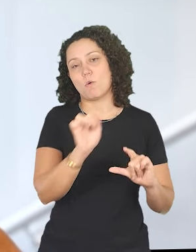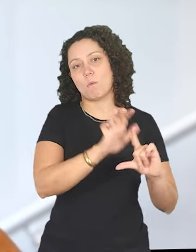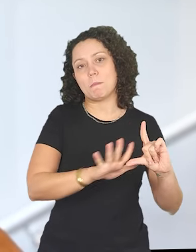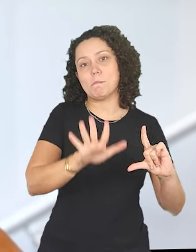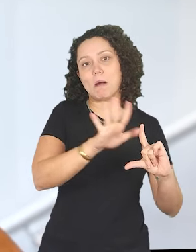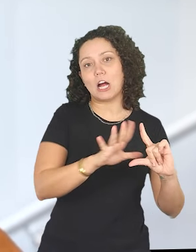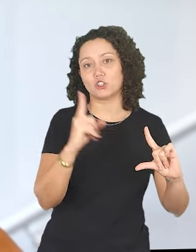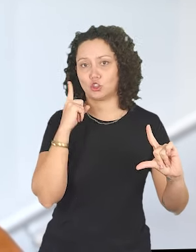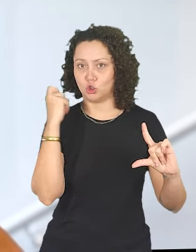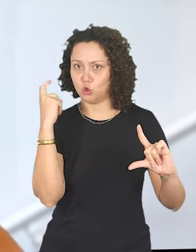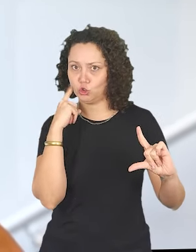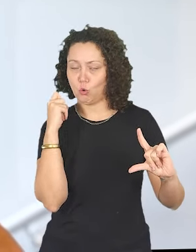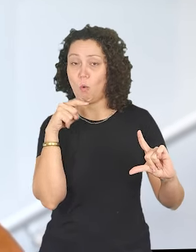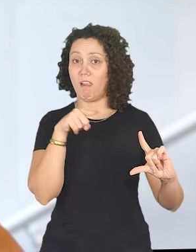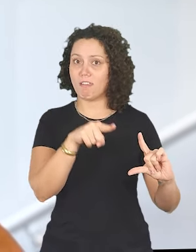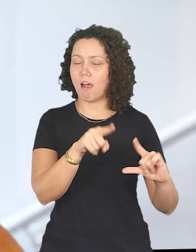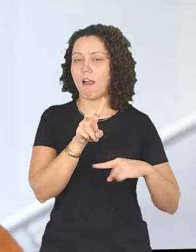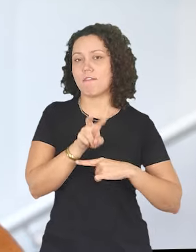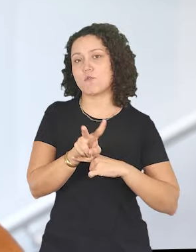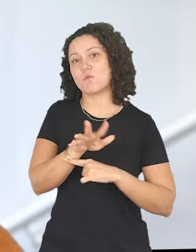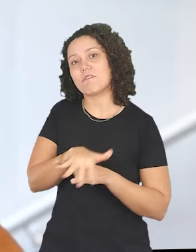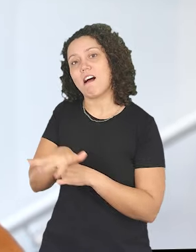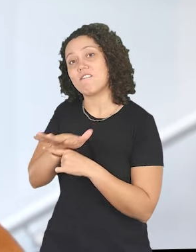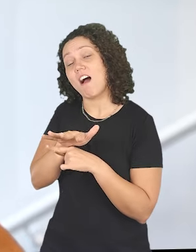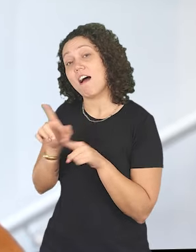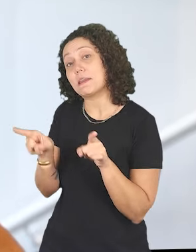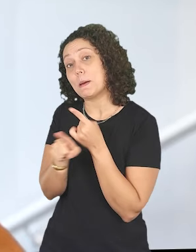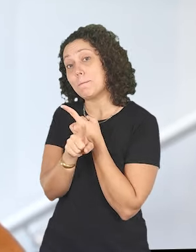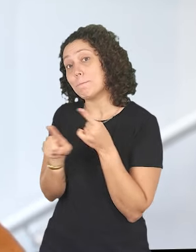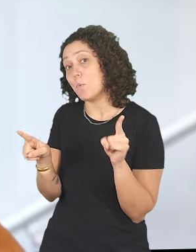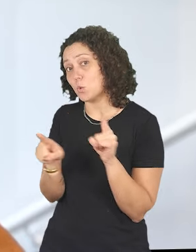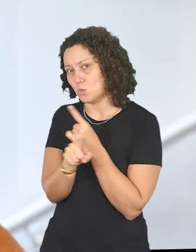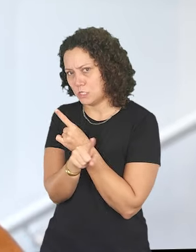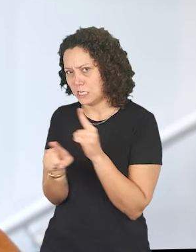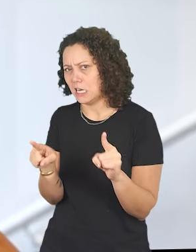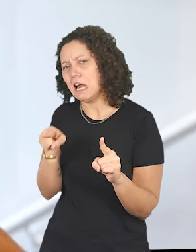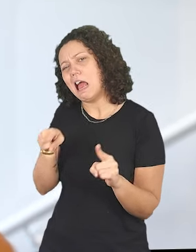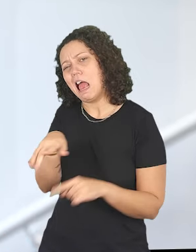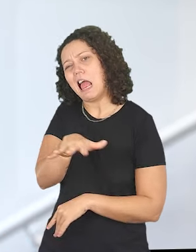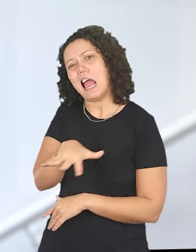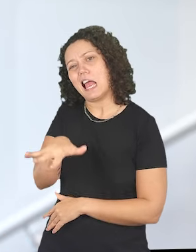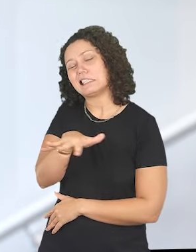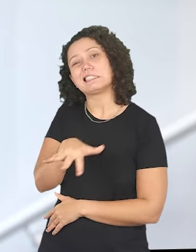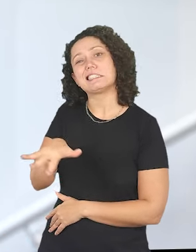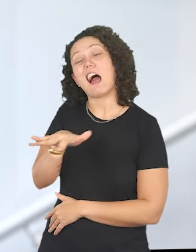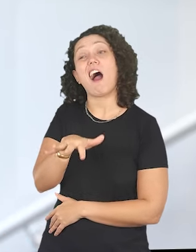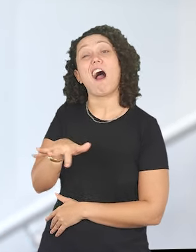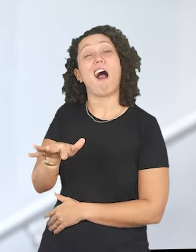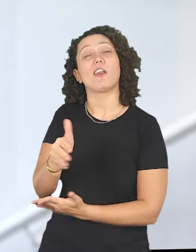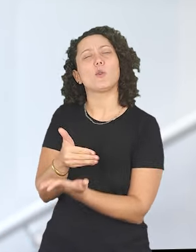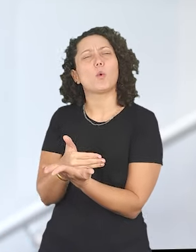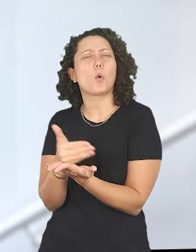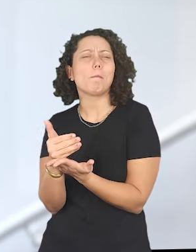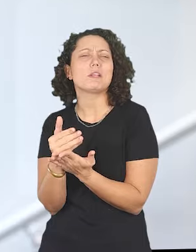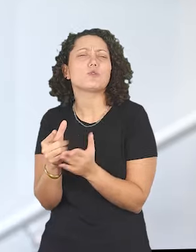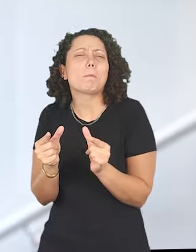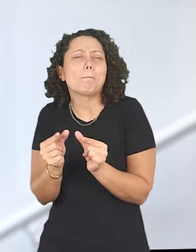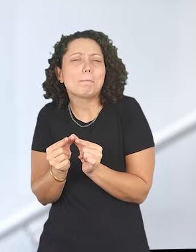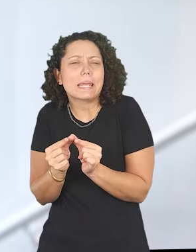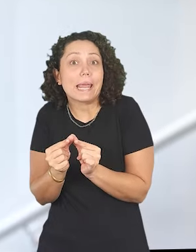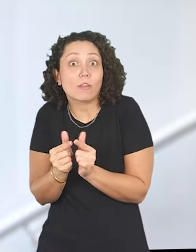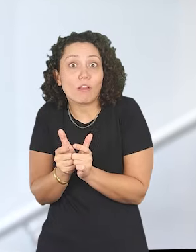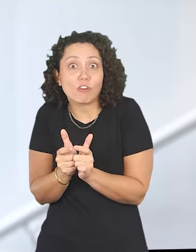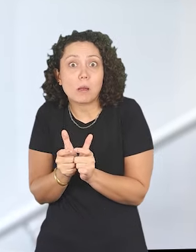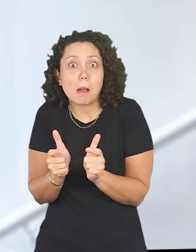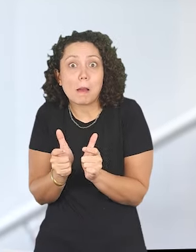E lá eu cuidei do departamento de música. E era um departamento que não era tão ativo no começo,